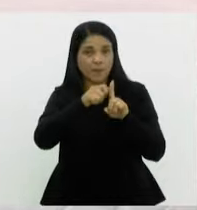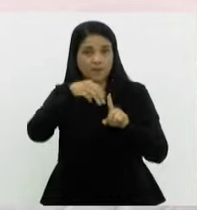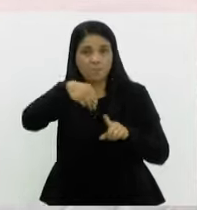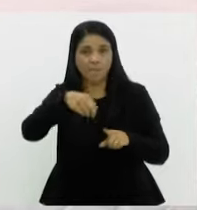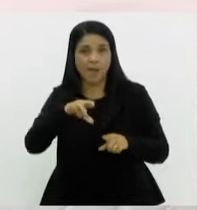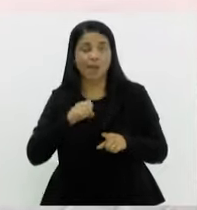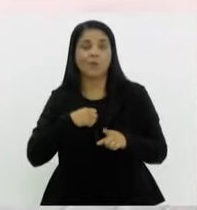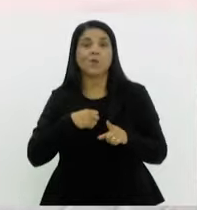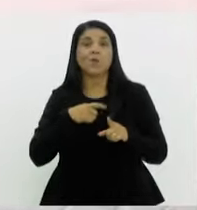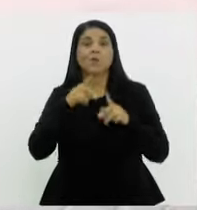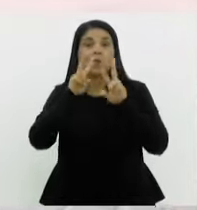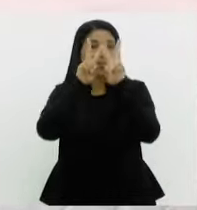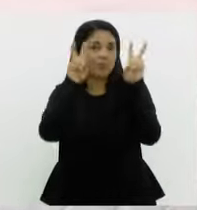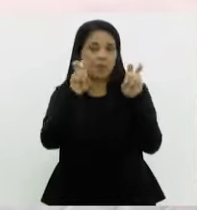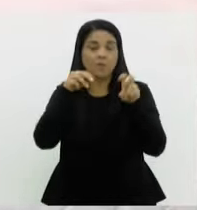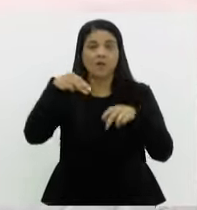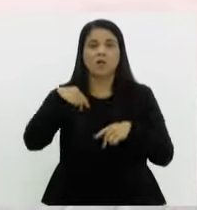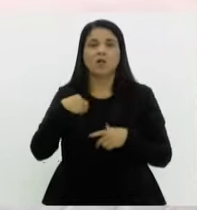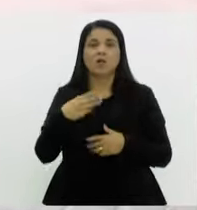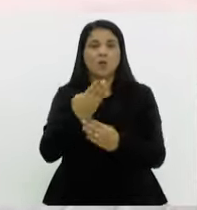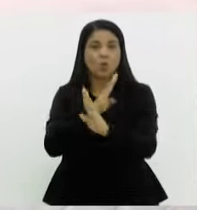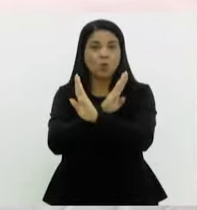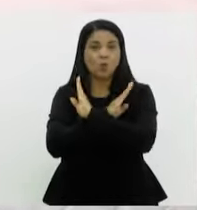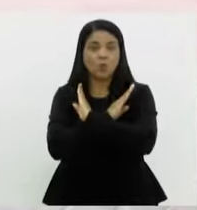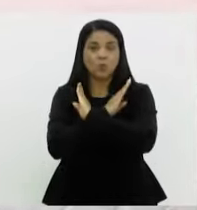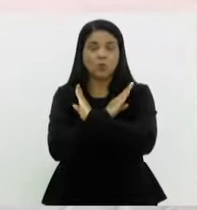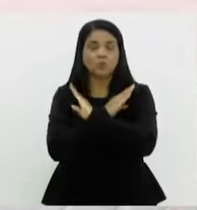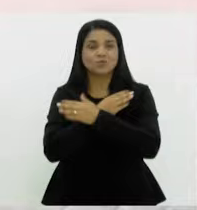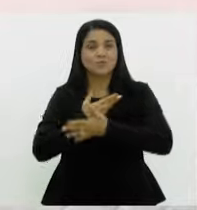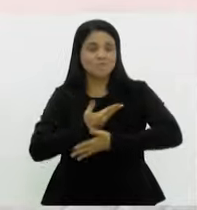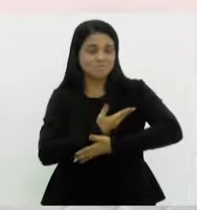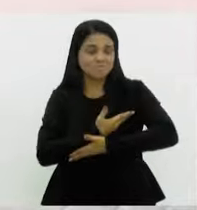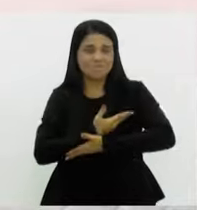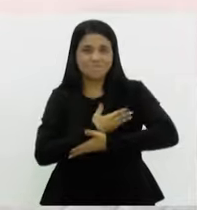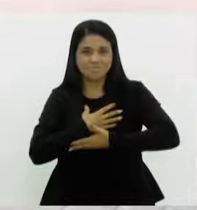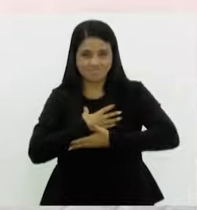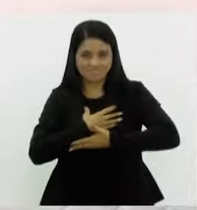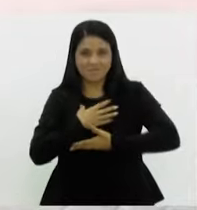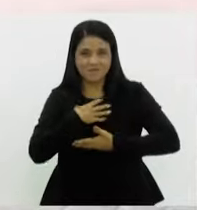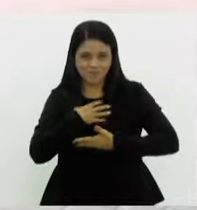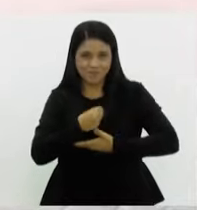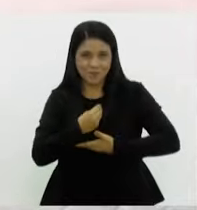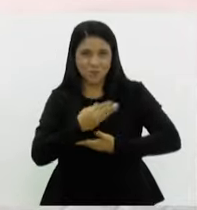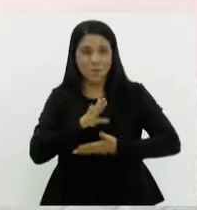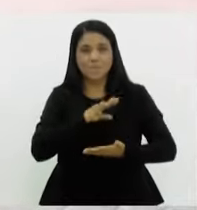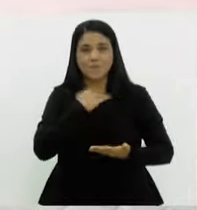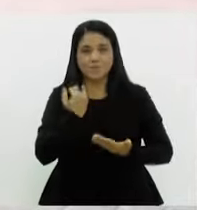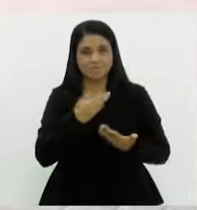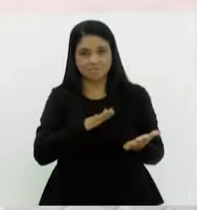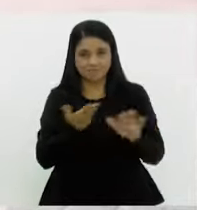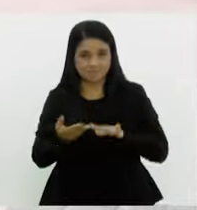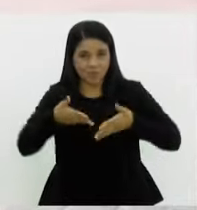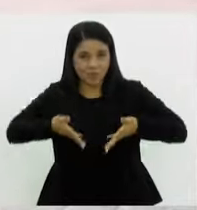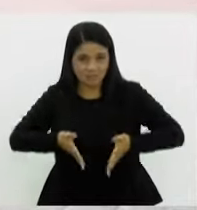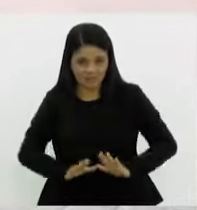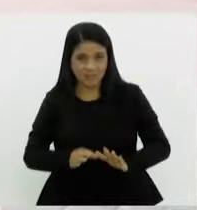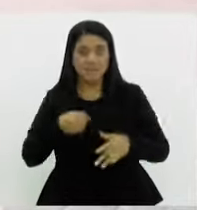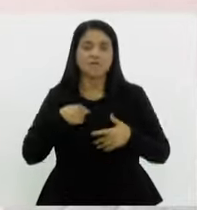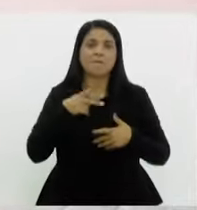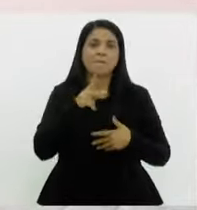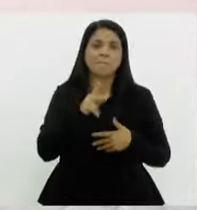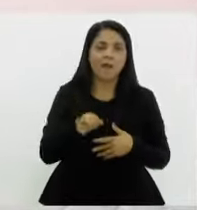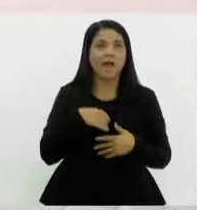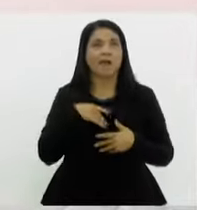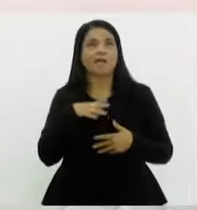materno. Porque lá nós atendemos todos os tipos de perda, né? Pai, mãe, filho, irmão, todos os tipos de